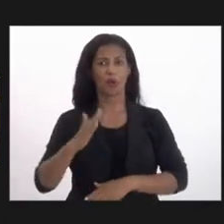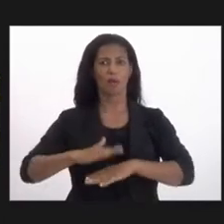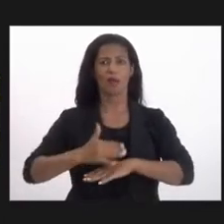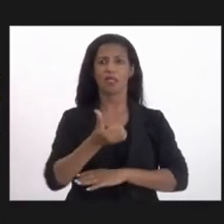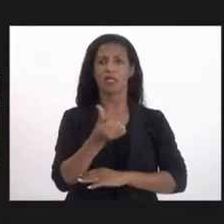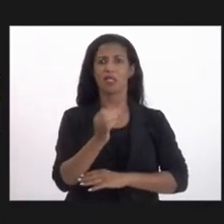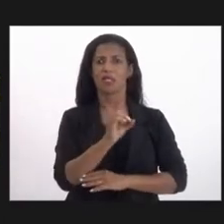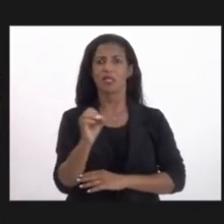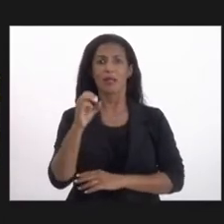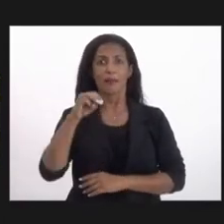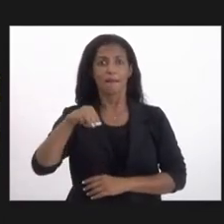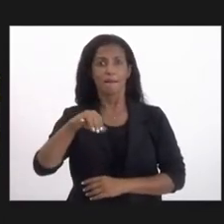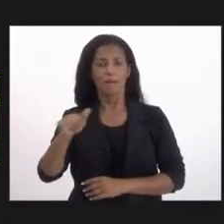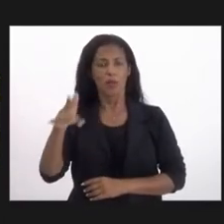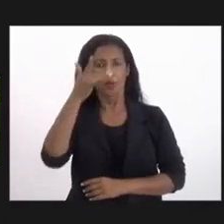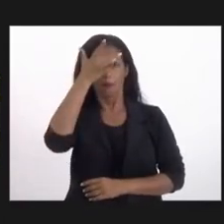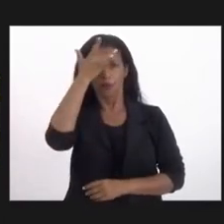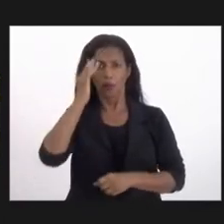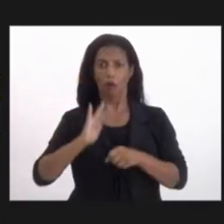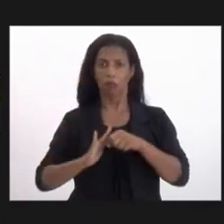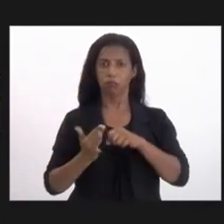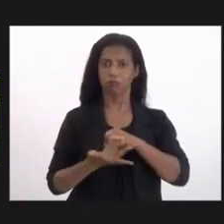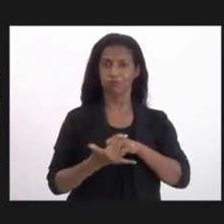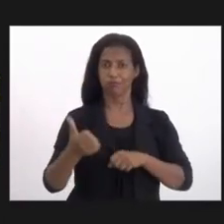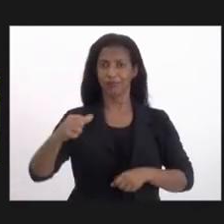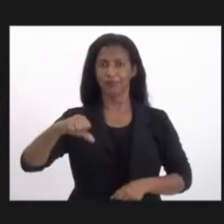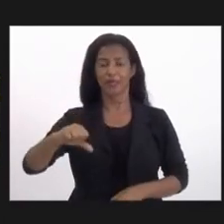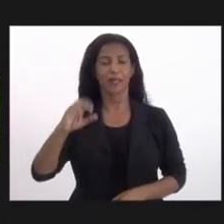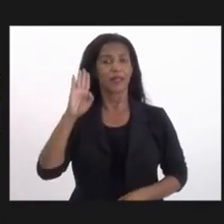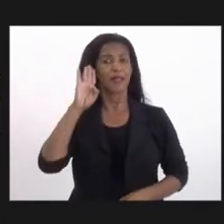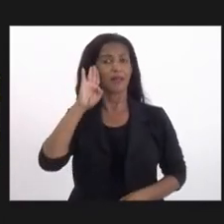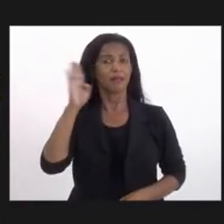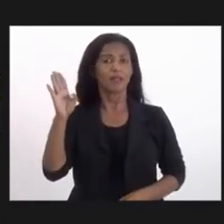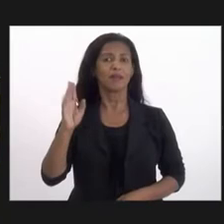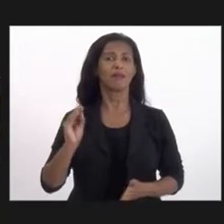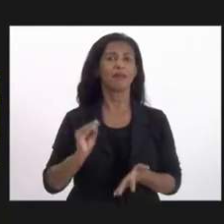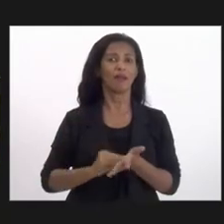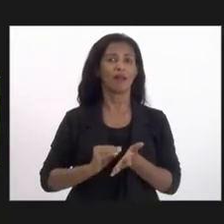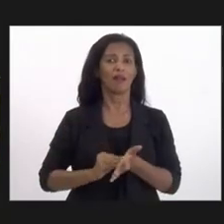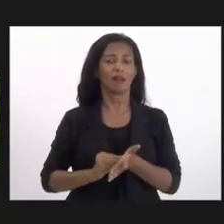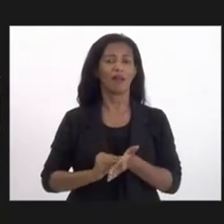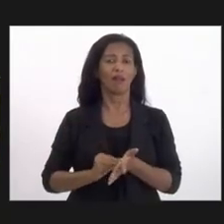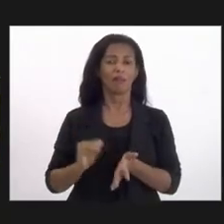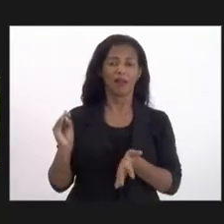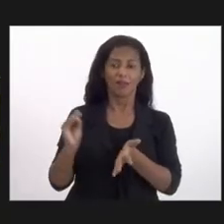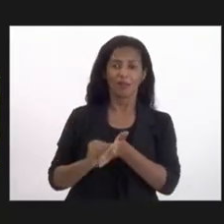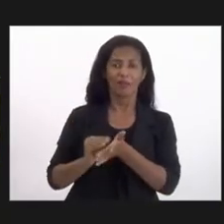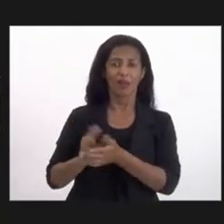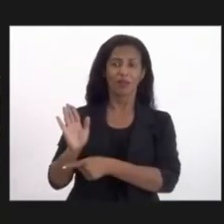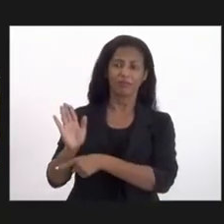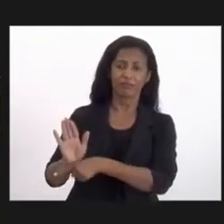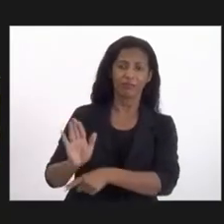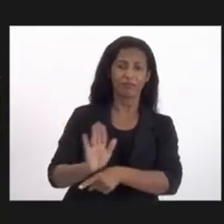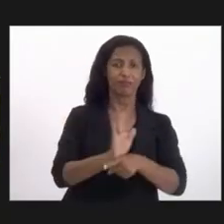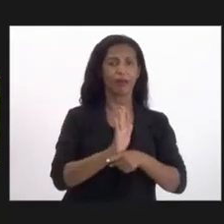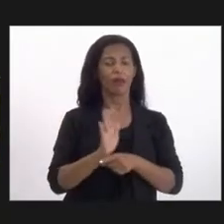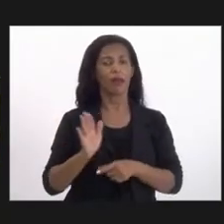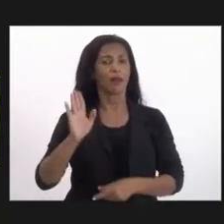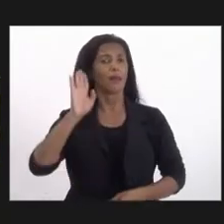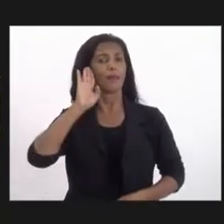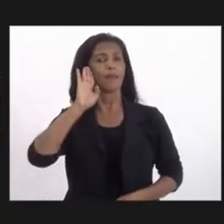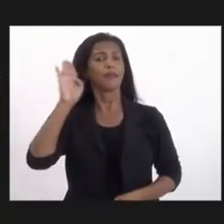mil pessoas pelo Covid e, principalmente, pela negação, né? Quando o nosso principal